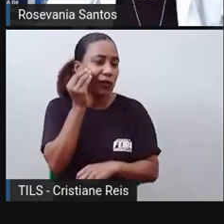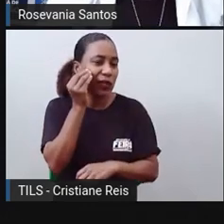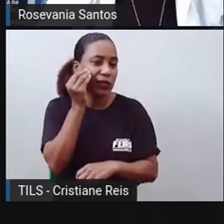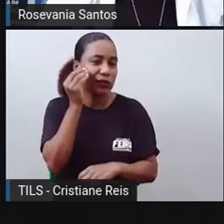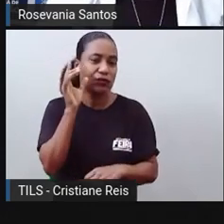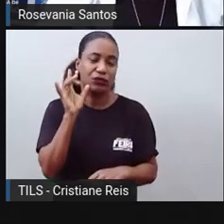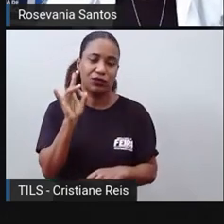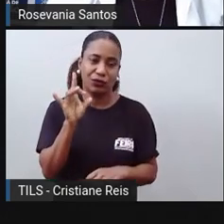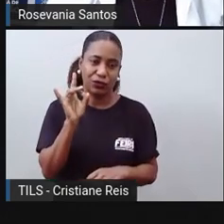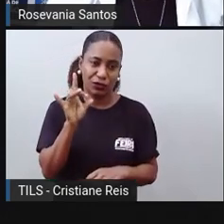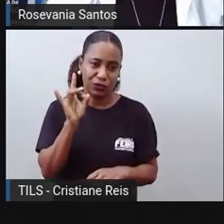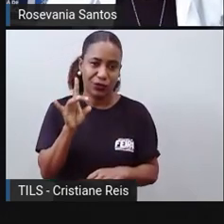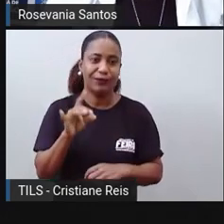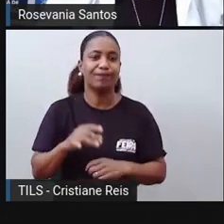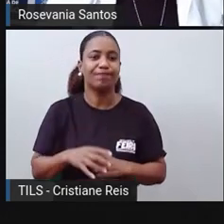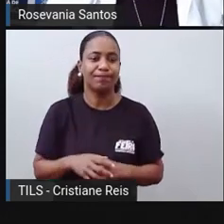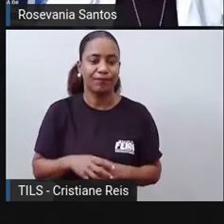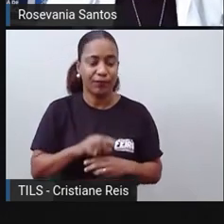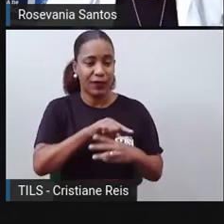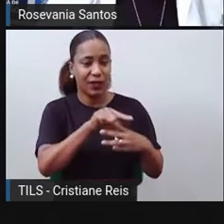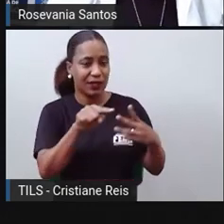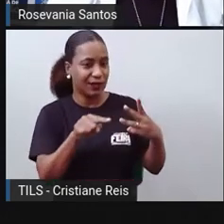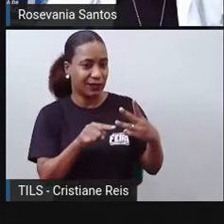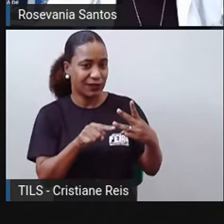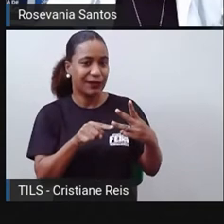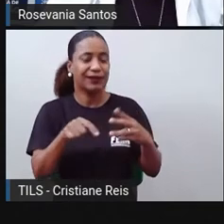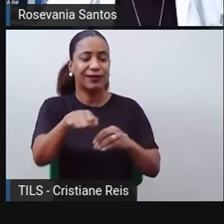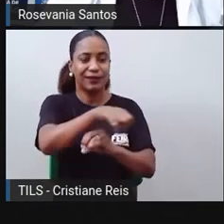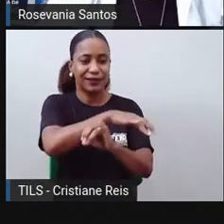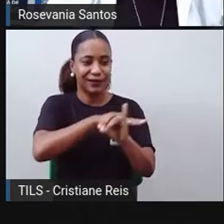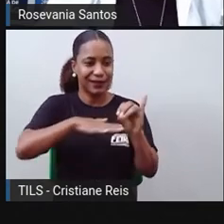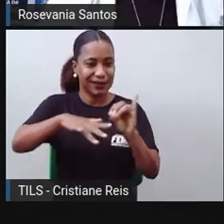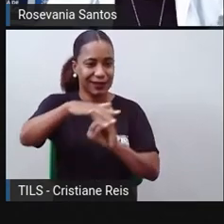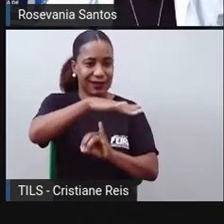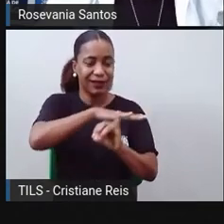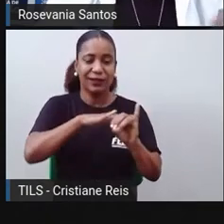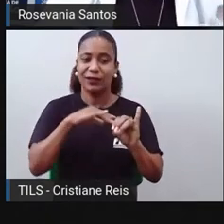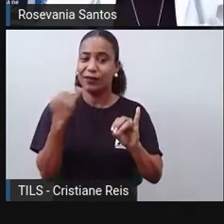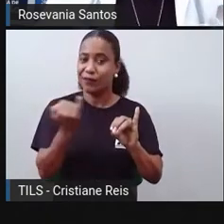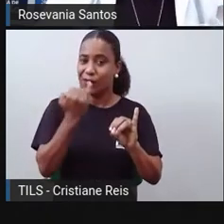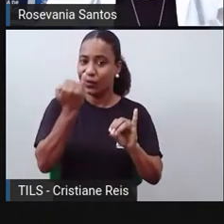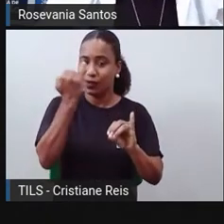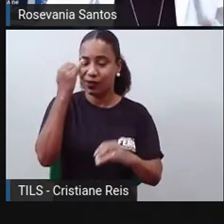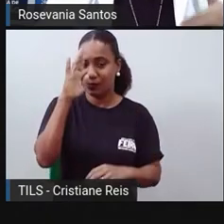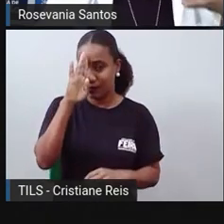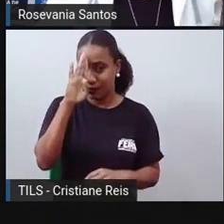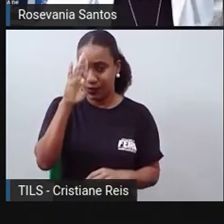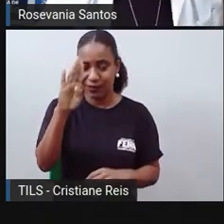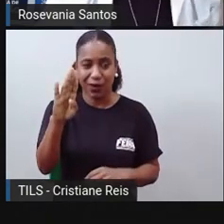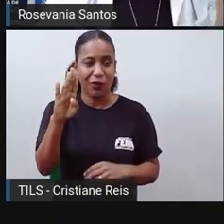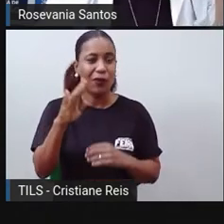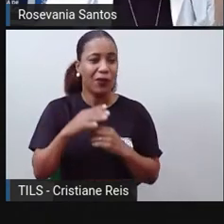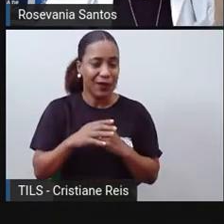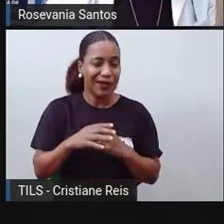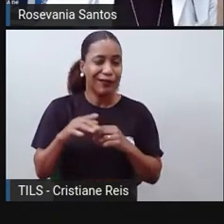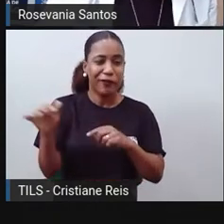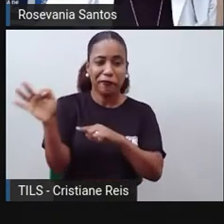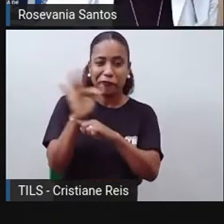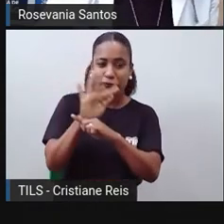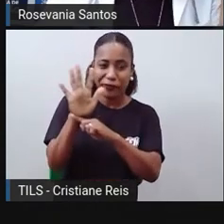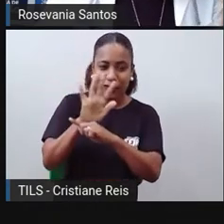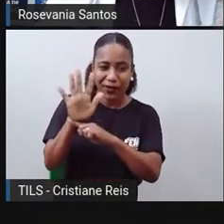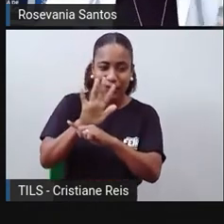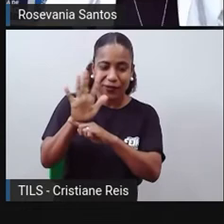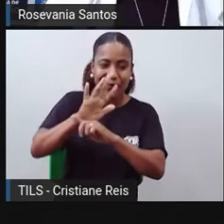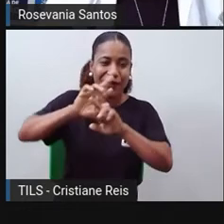aí, esse desenhozinho é relacionado às ilhas da Melanésia e que a gente vê esses filmes de Indiana Jones, esses filmes, né?